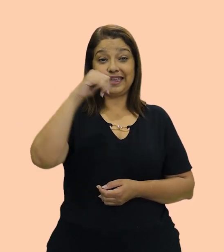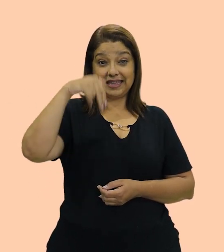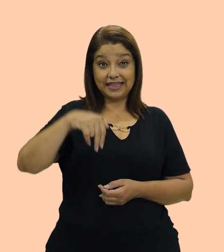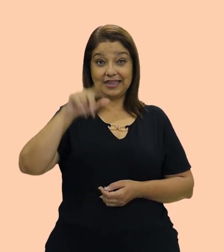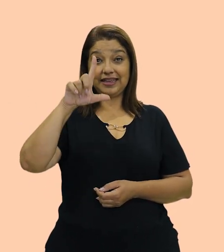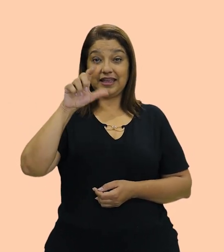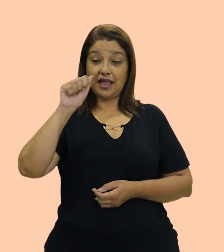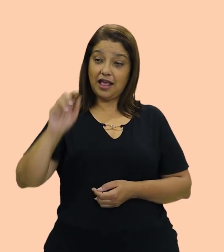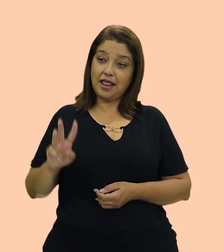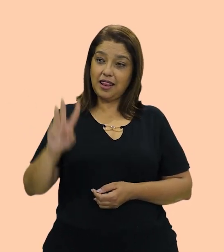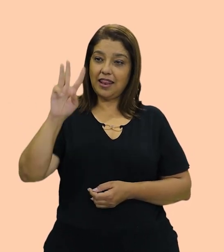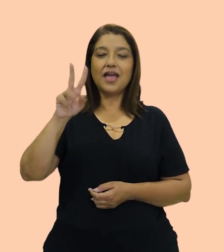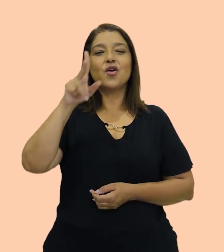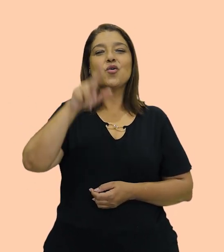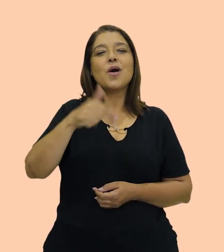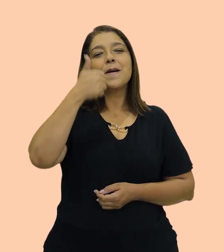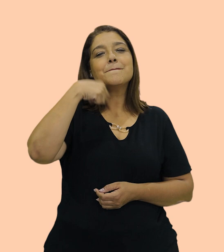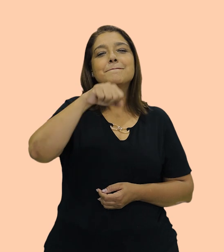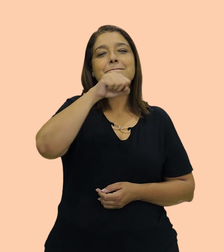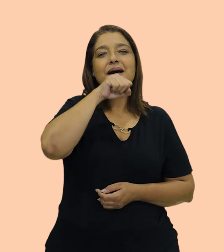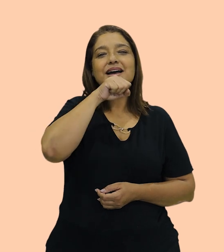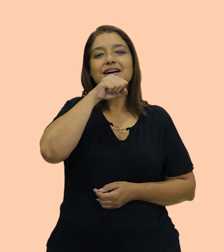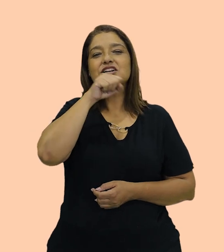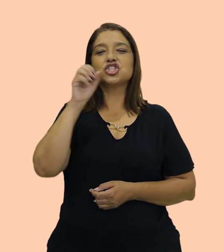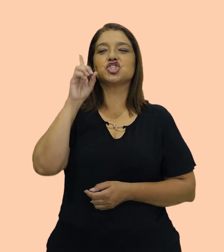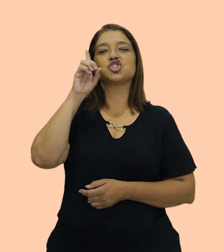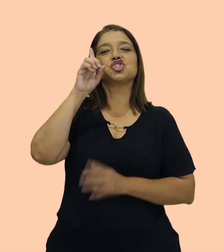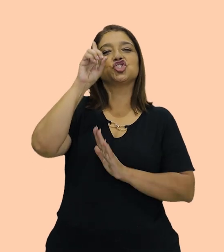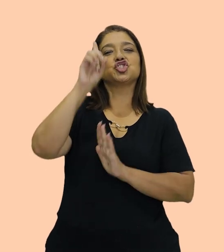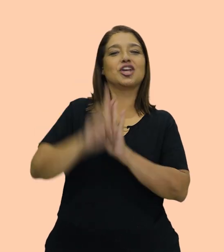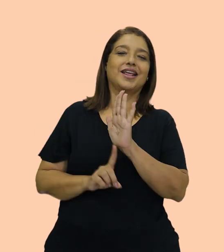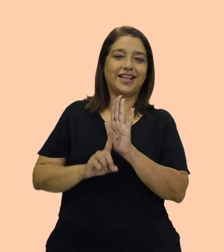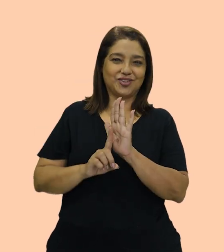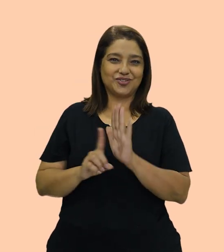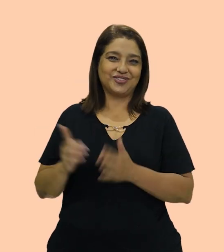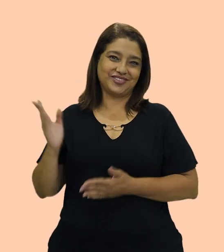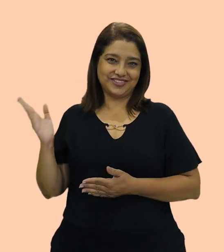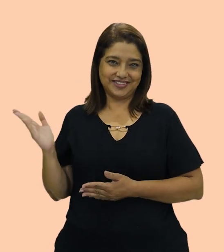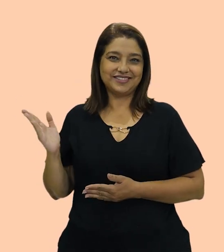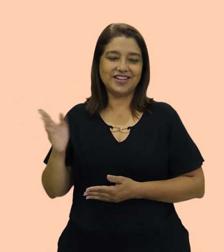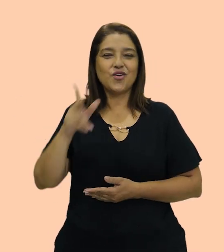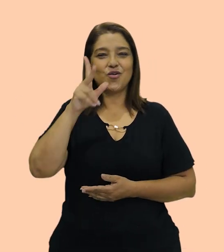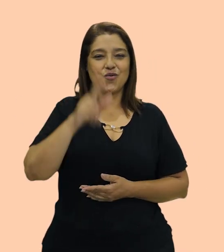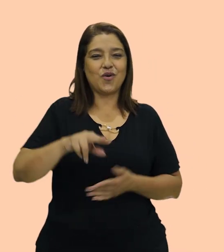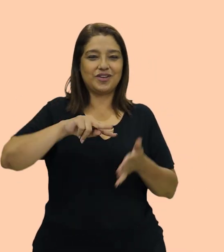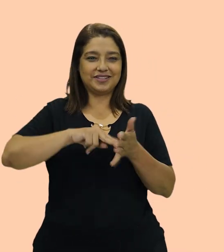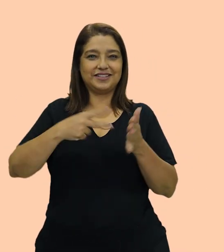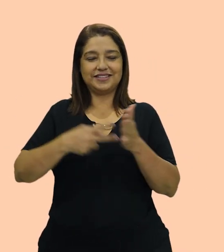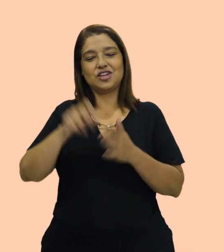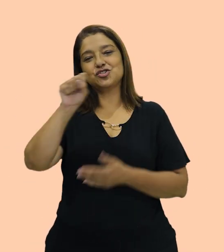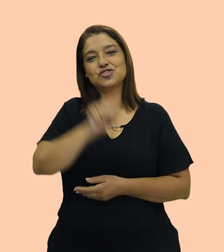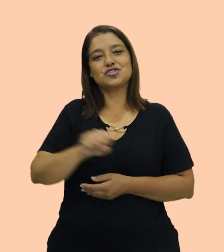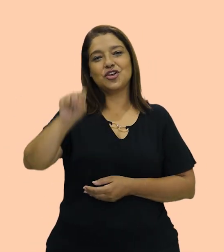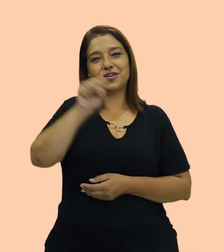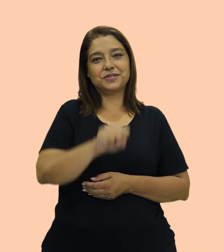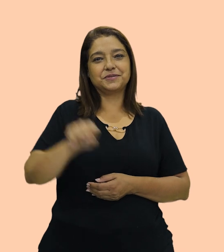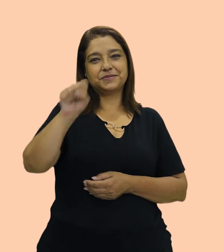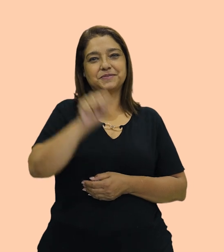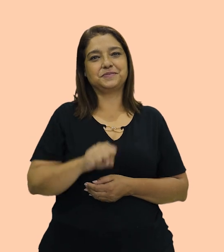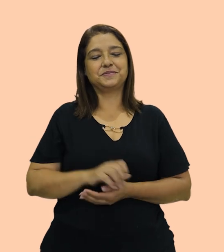in law seria como mãe em direito. Né? in law. Então, é sogra.